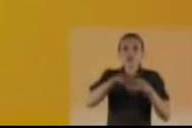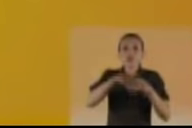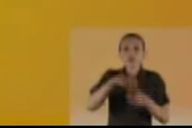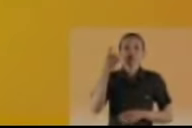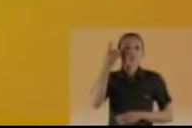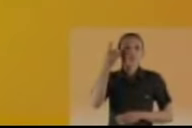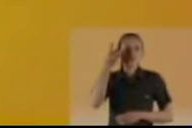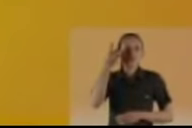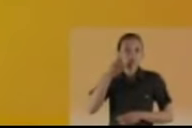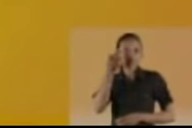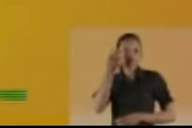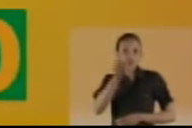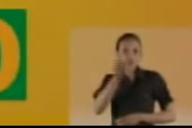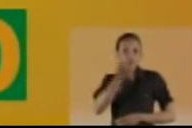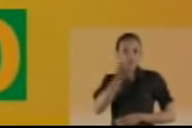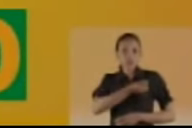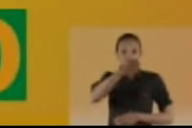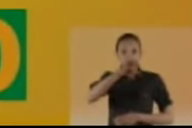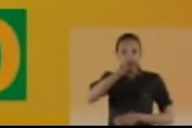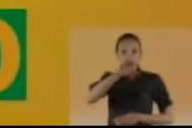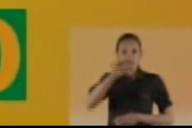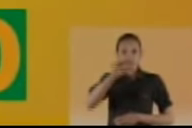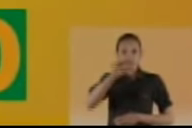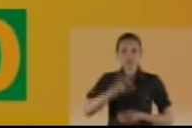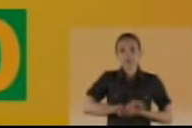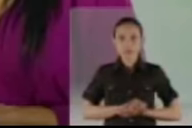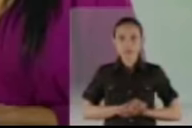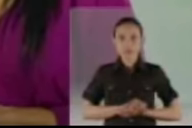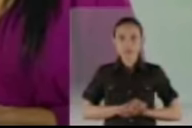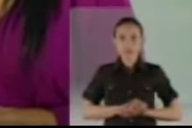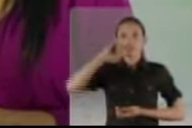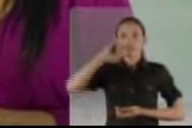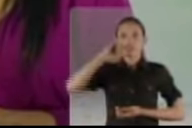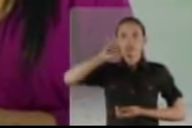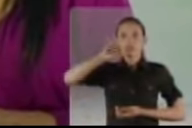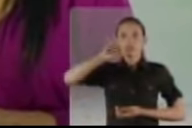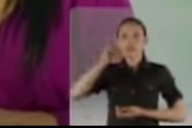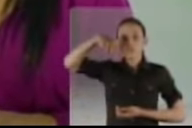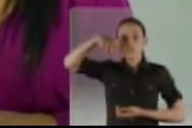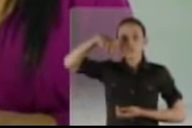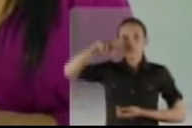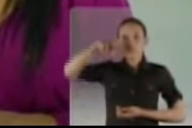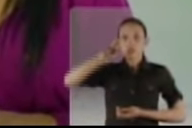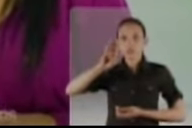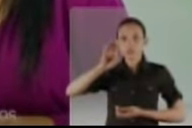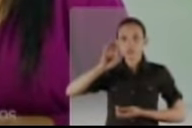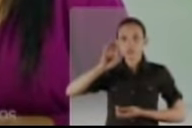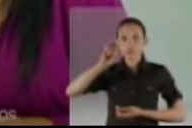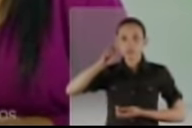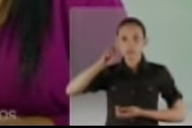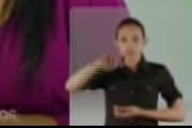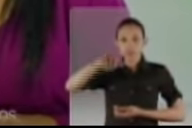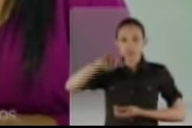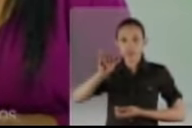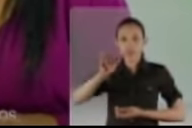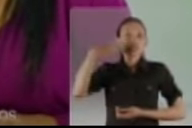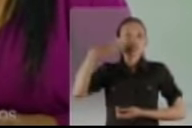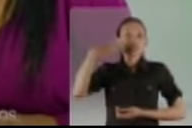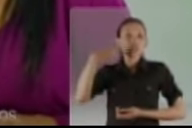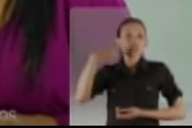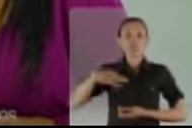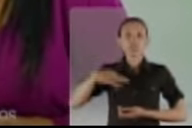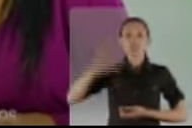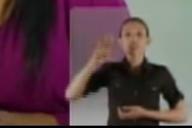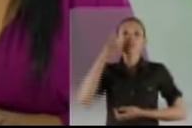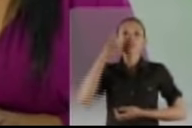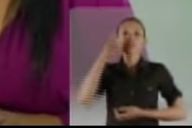Peço seu voto para deputado federal. Meu número é 1900. Sou Joquebede Mourão, advogada, candidata a deputada federal pelo